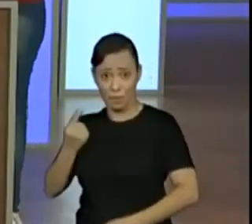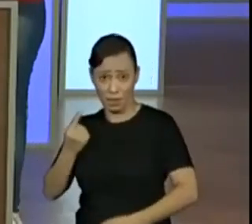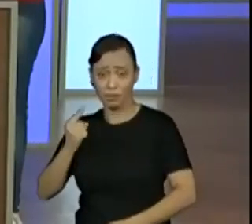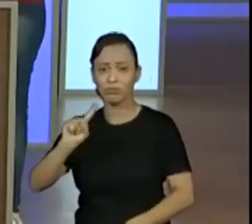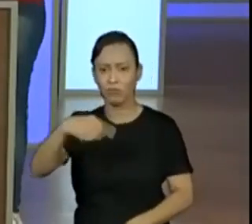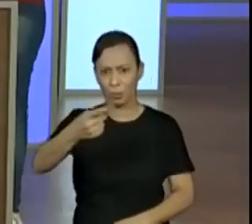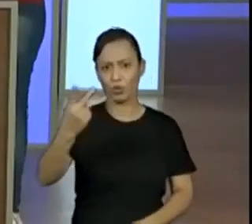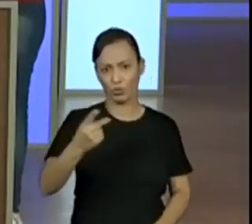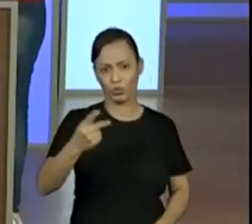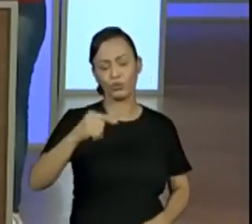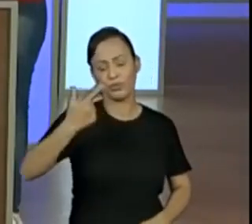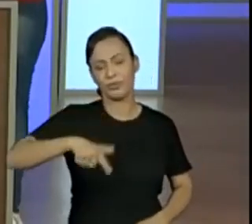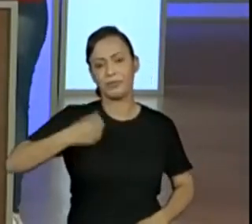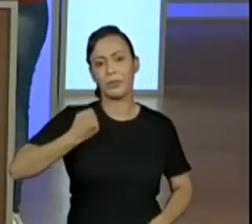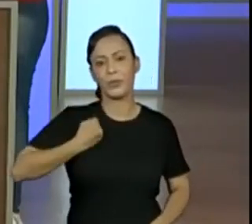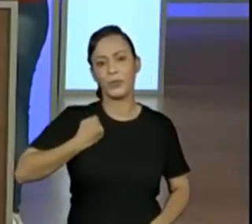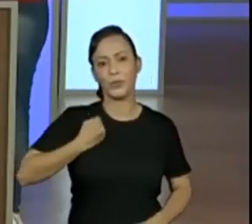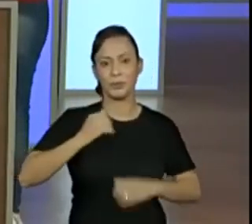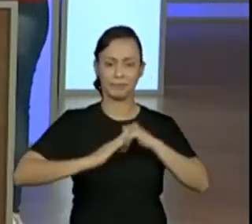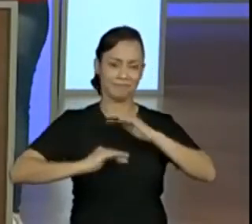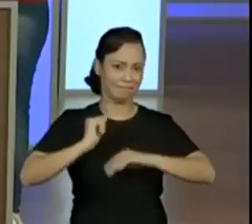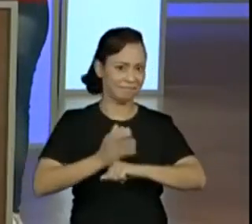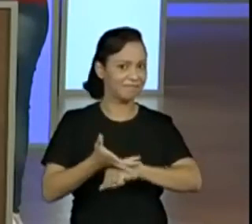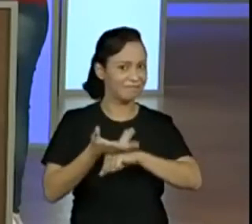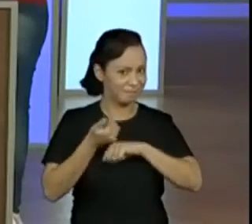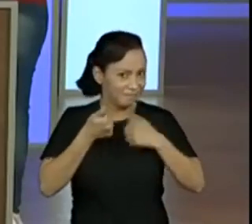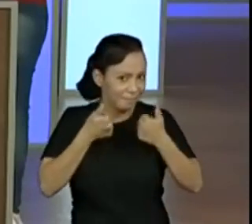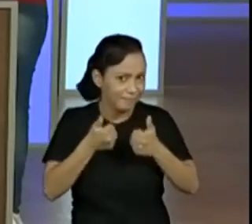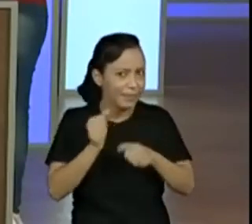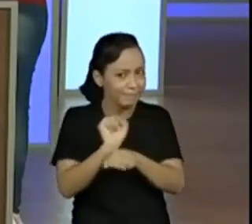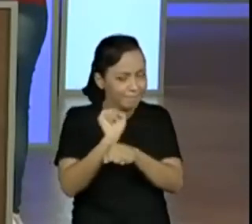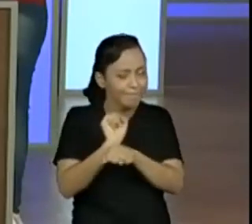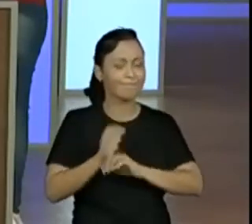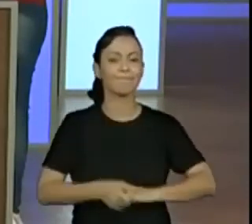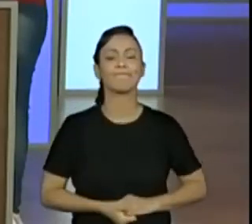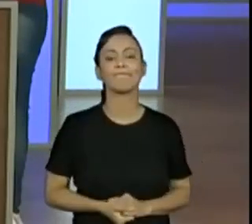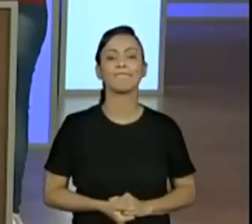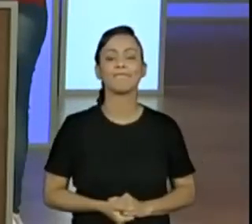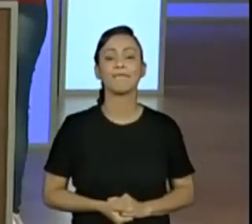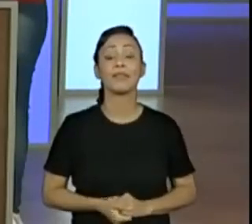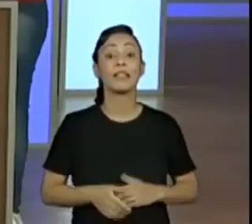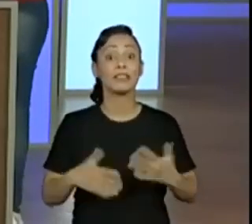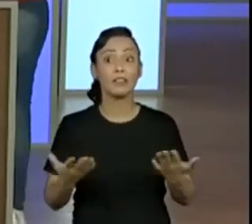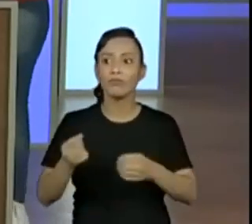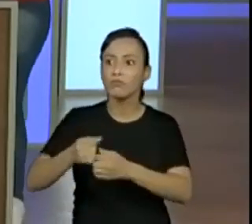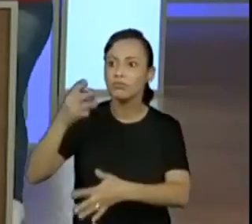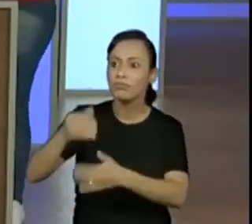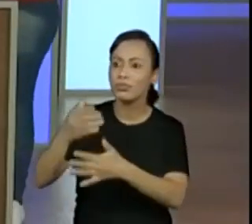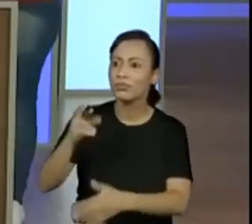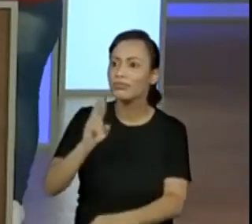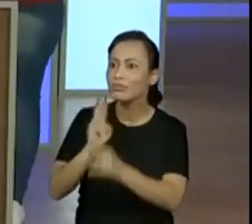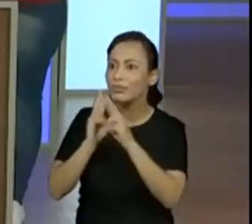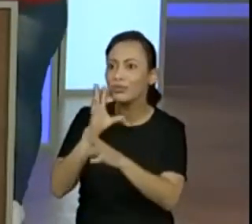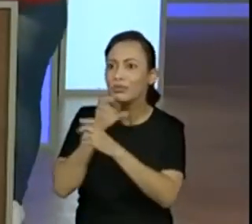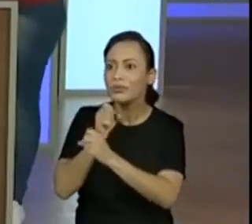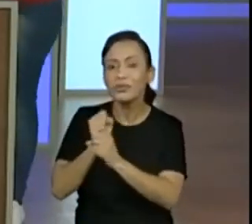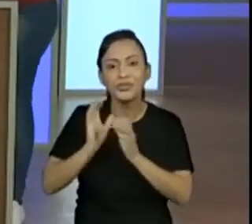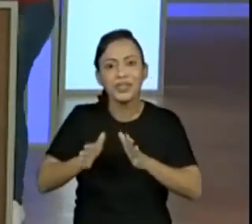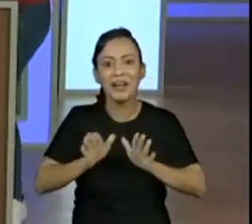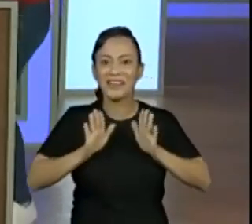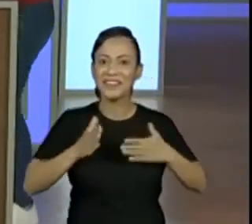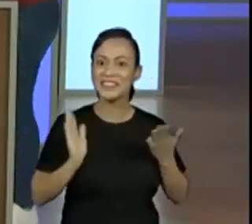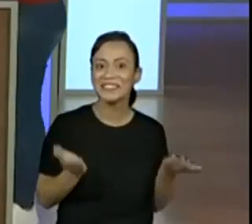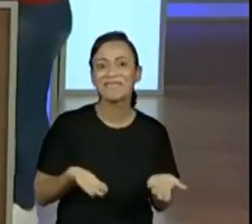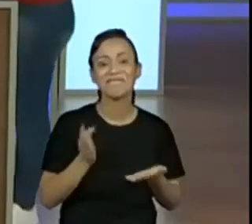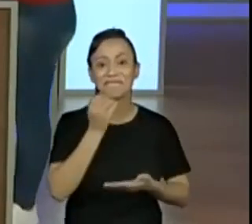Aprender, em todas as atividades tem a habilidade, tá bom? Então, a gente tem, eles estão colocando já o resultado. Então, vamos